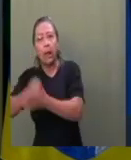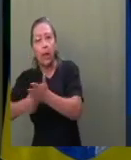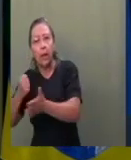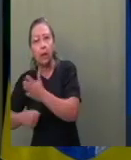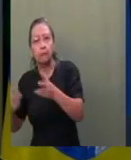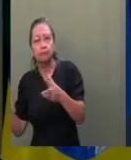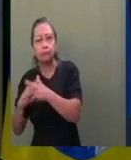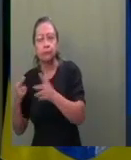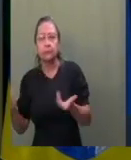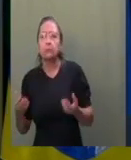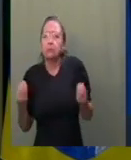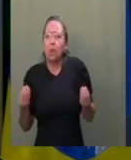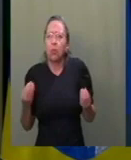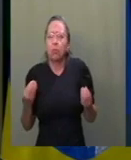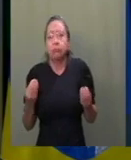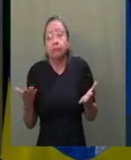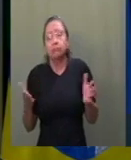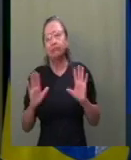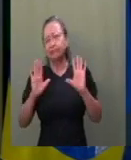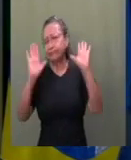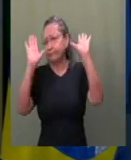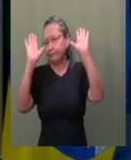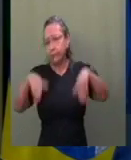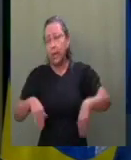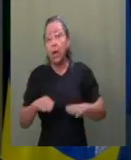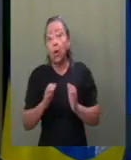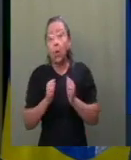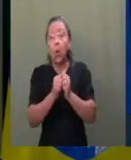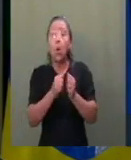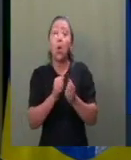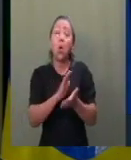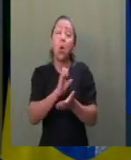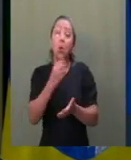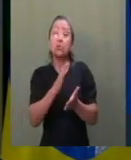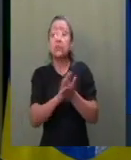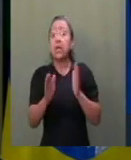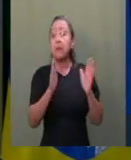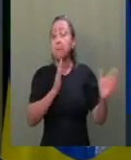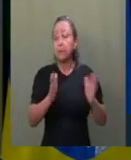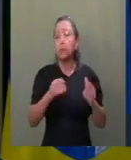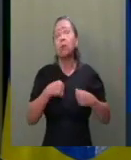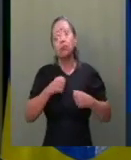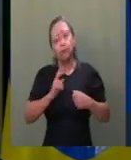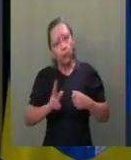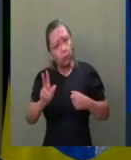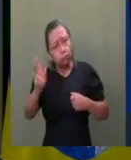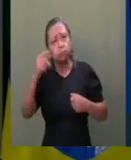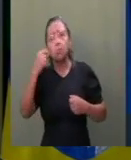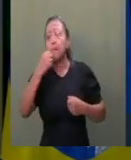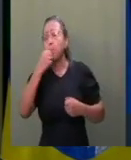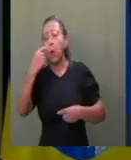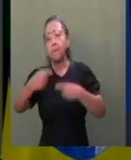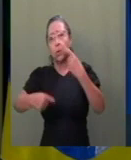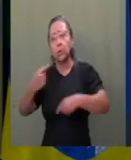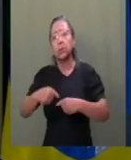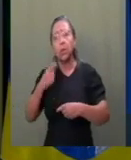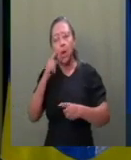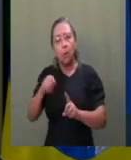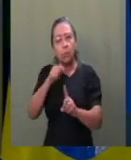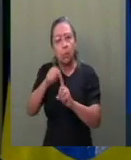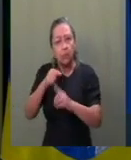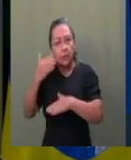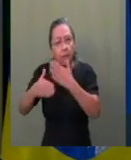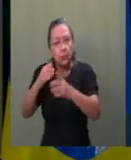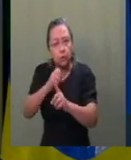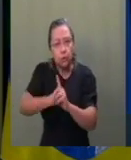Portanto, com ou sem mandato, continuarei praticando a boa política. A política que visa promover o desenvolvimento social